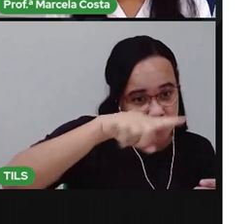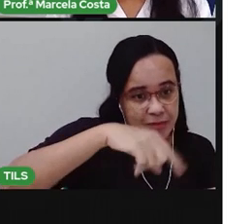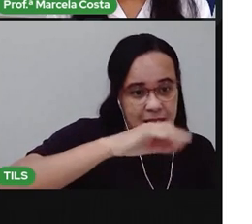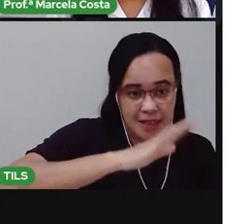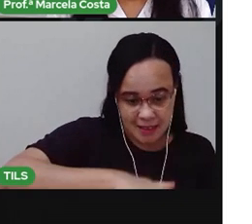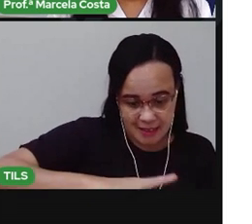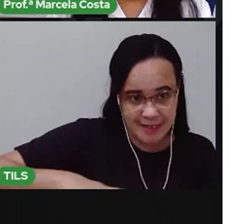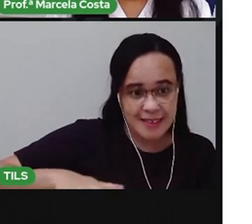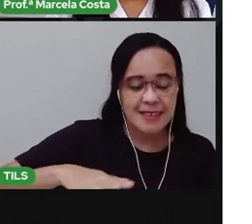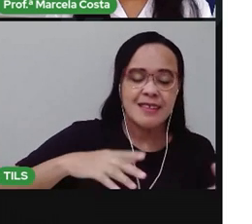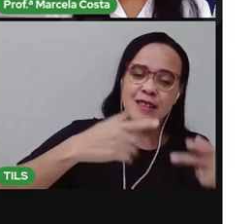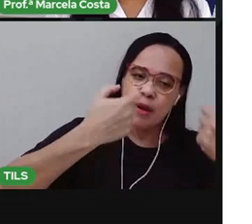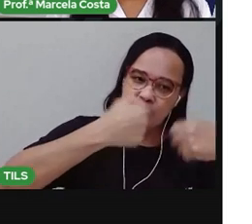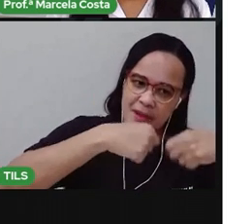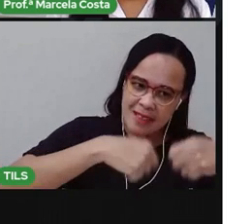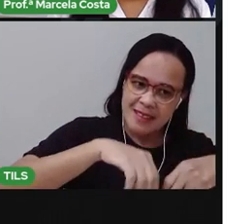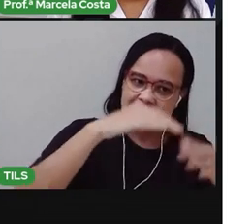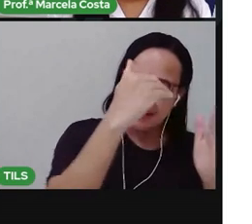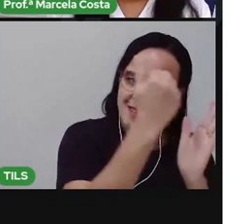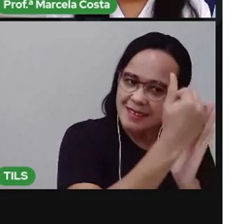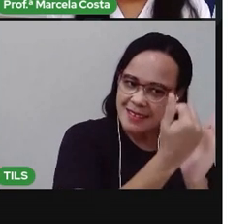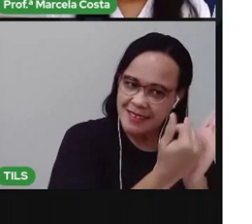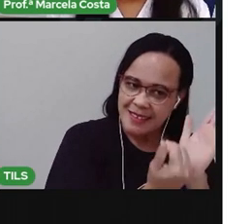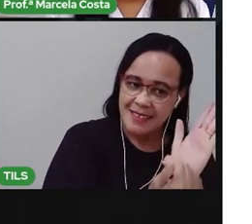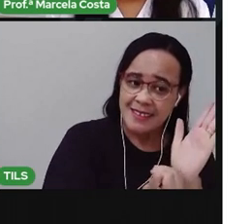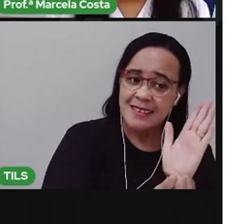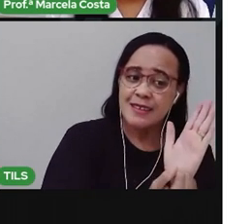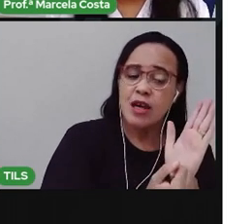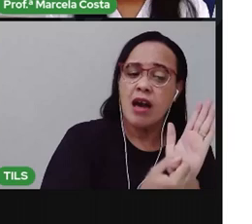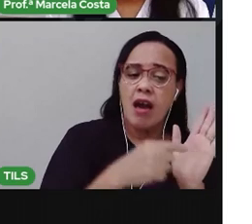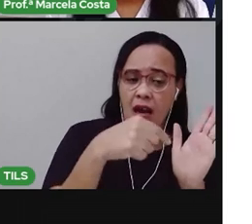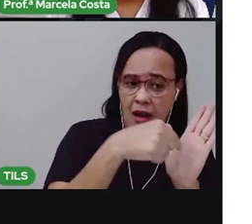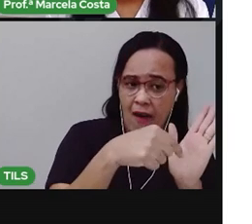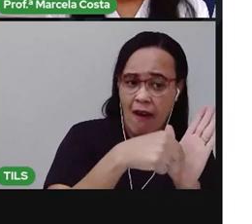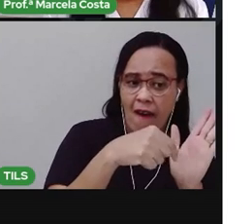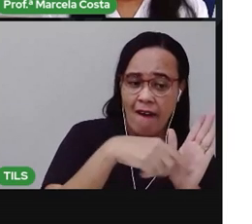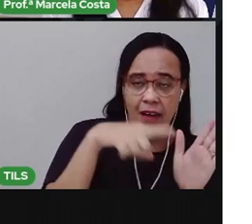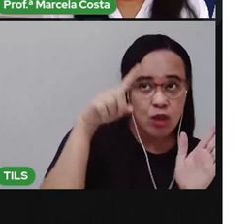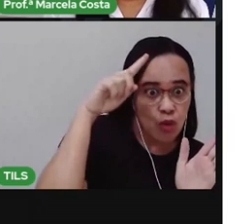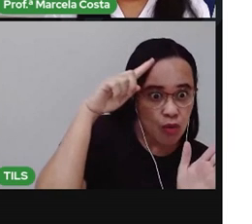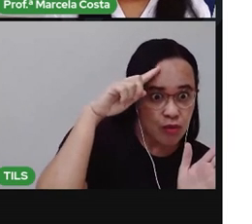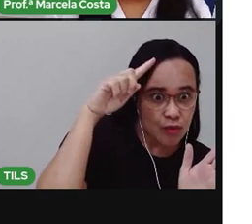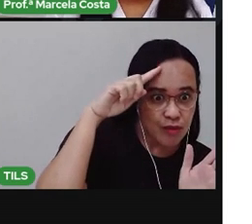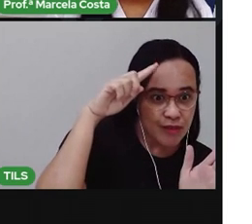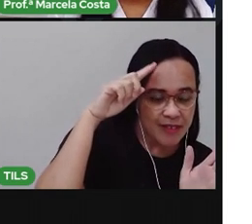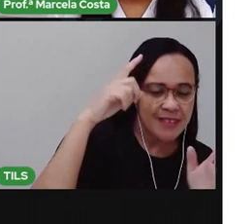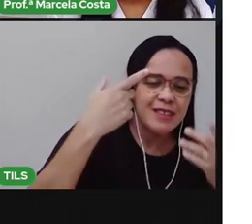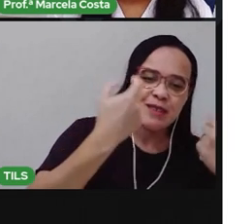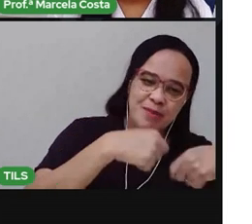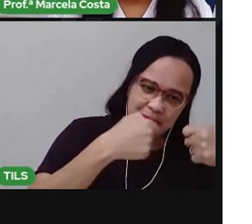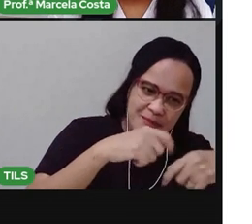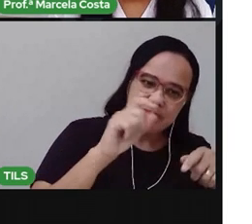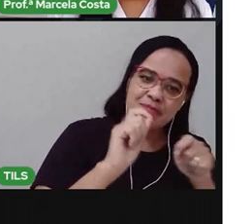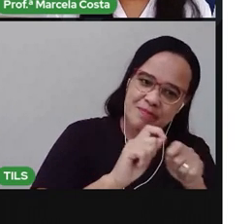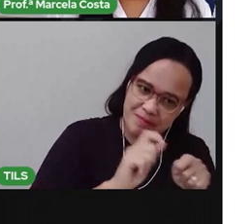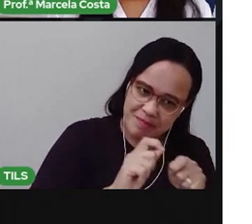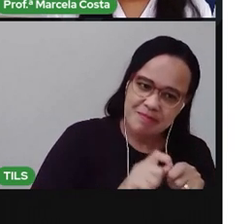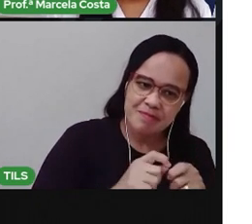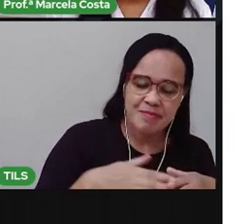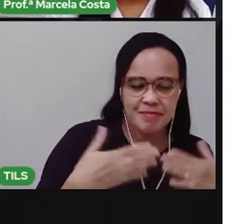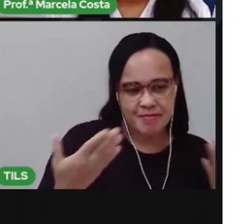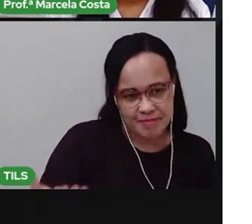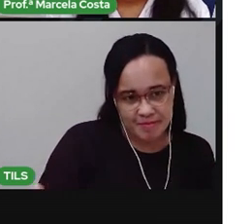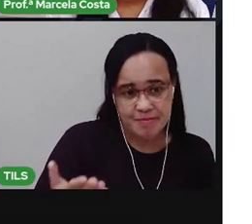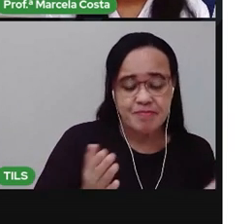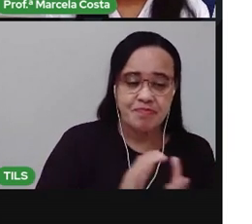tarefas que compõem uma lista de sua rotina diária. Não necessariamente é